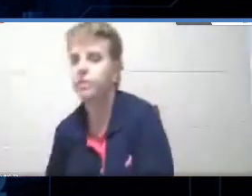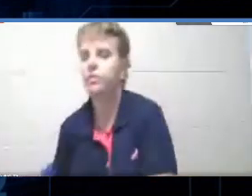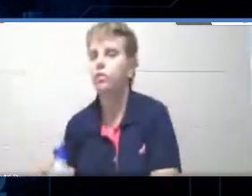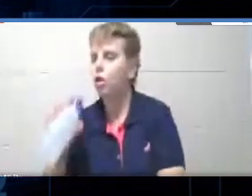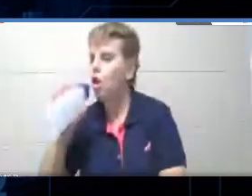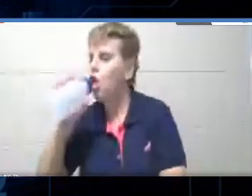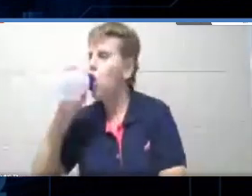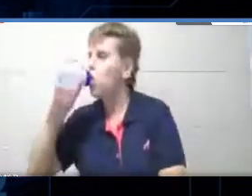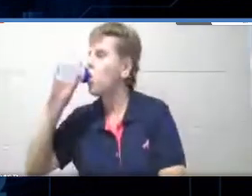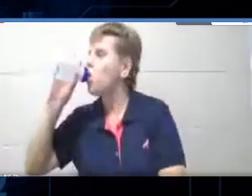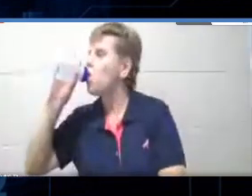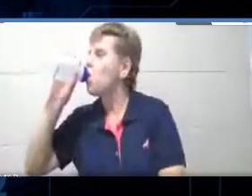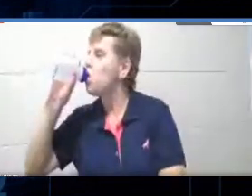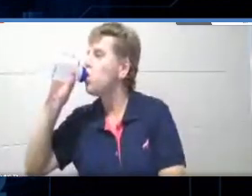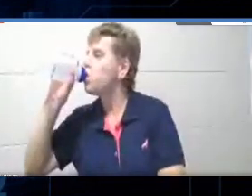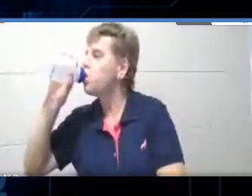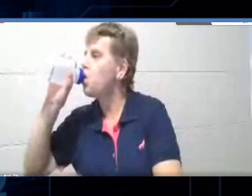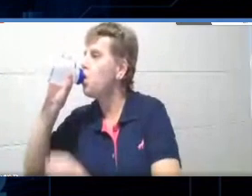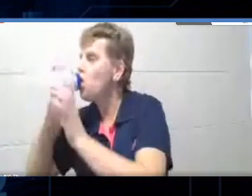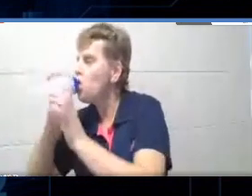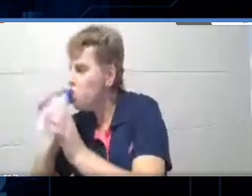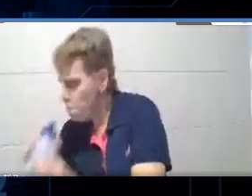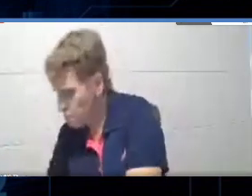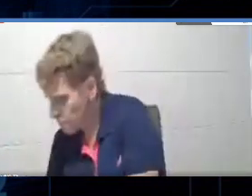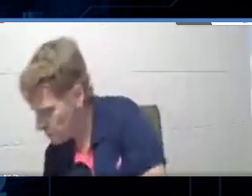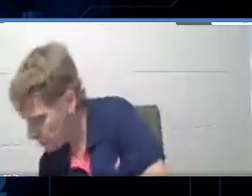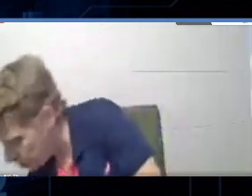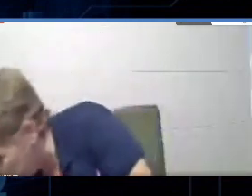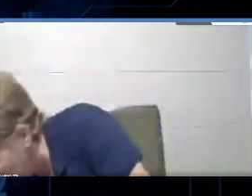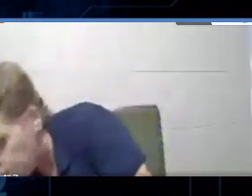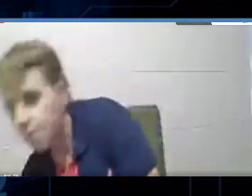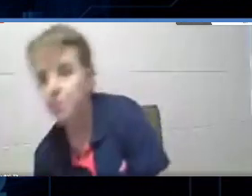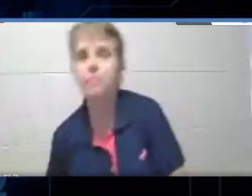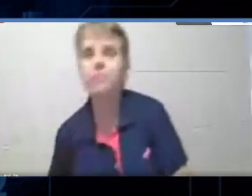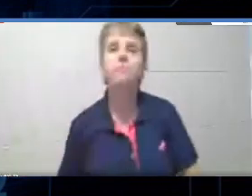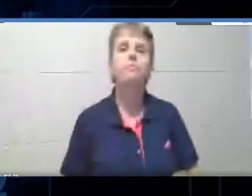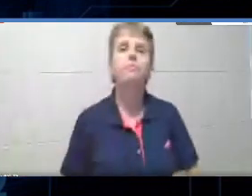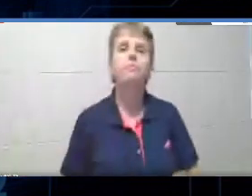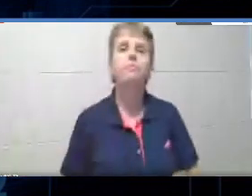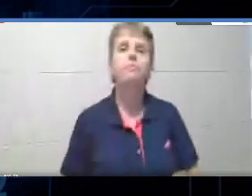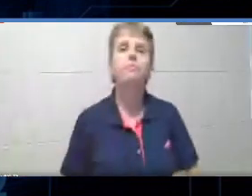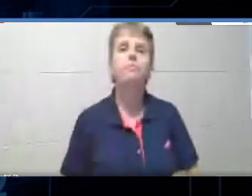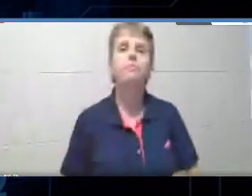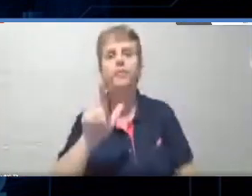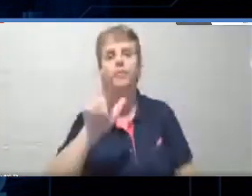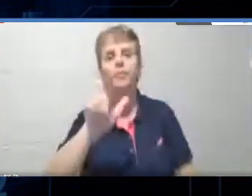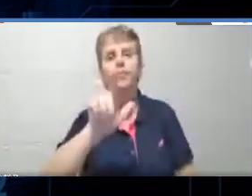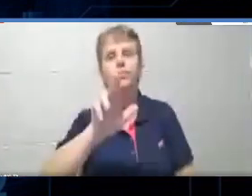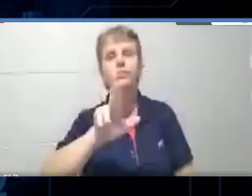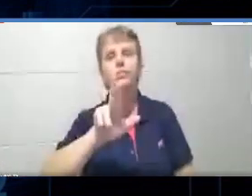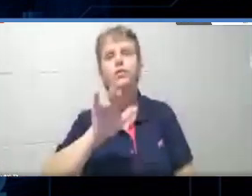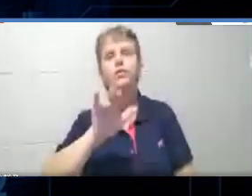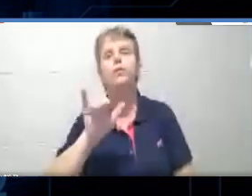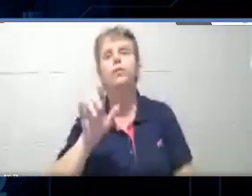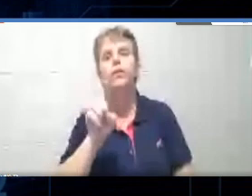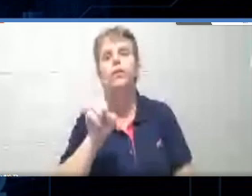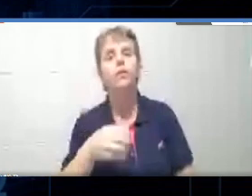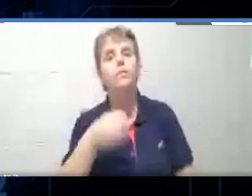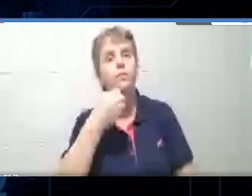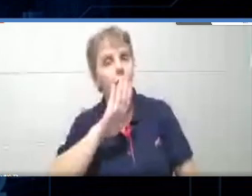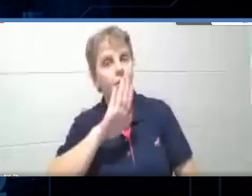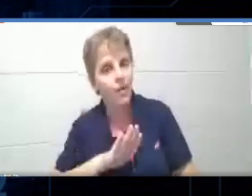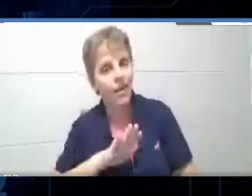Luiz? Estou aqui. Beleza, então, Luiz, é com você. Então, boa tarde a